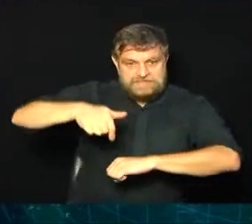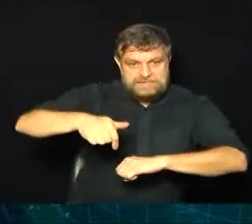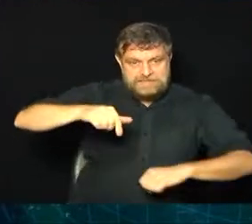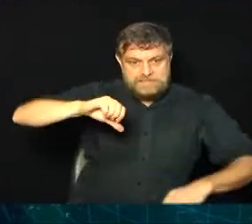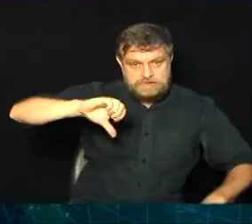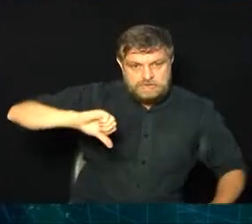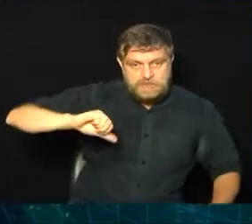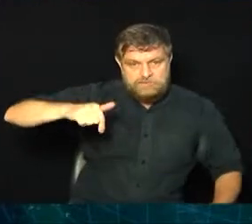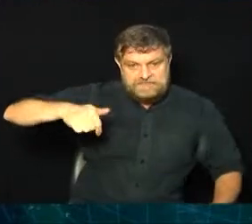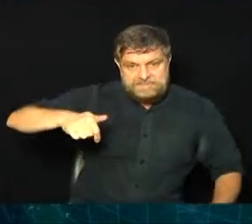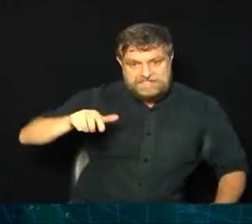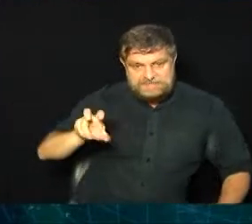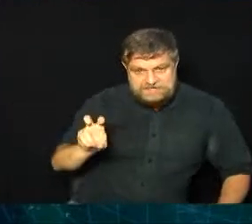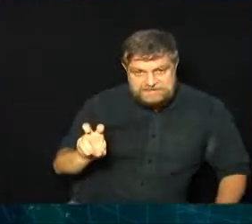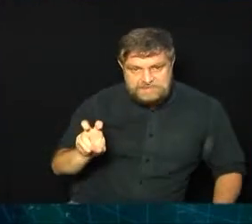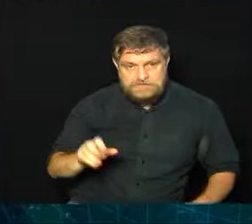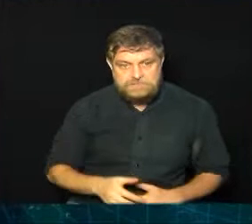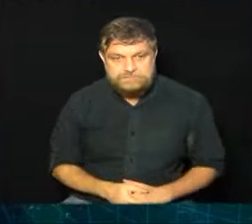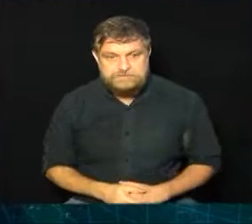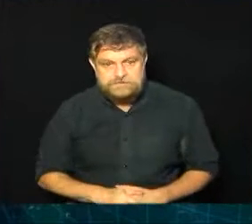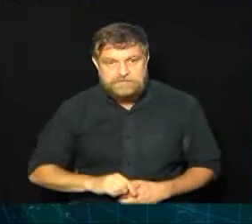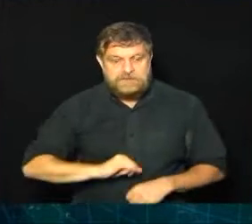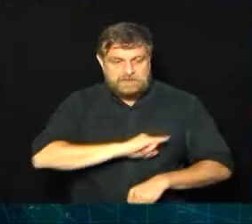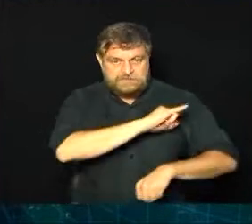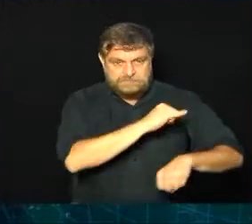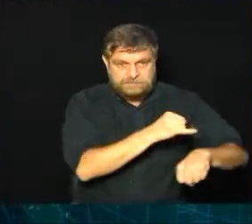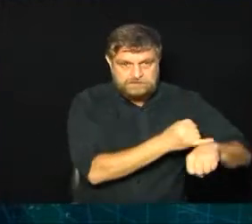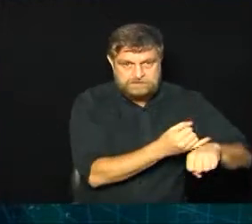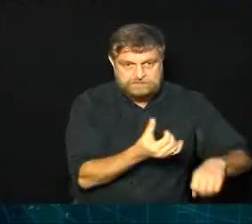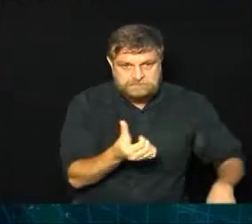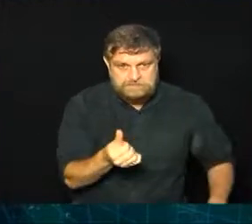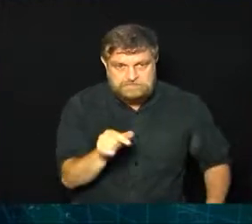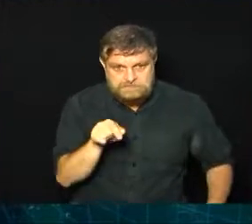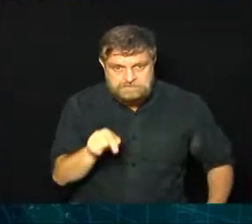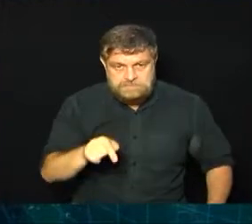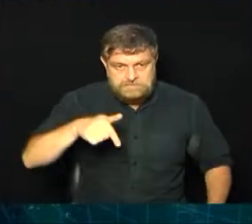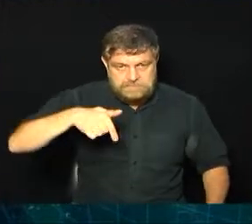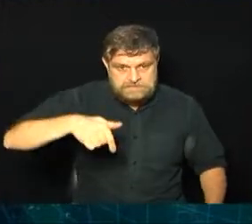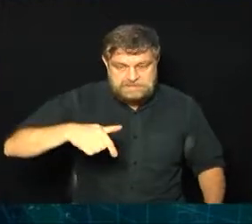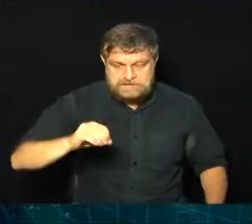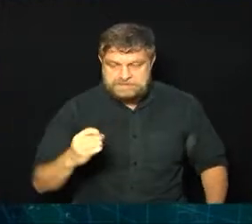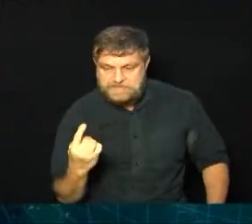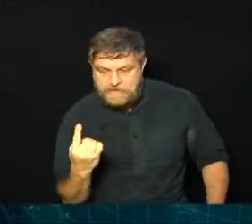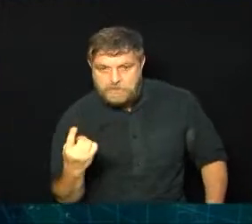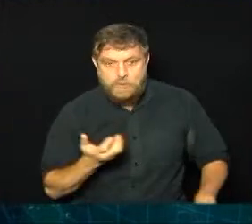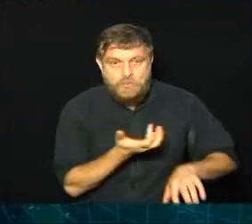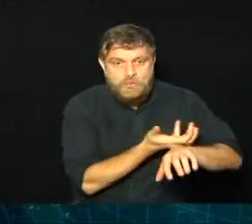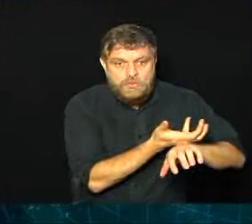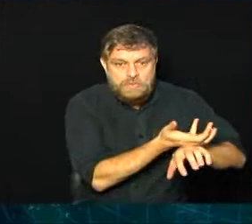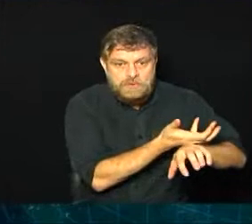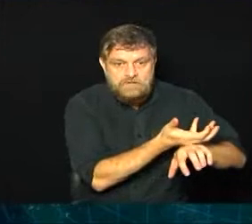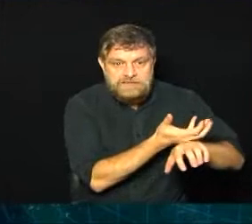7.975, Jaguariúna, 6.701, Nova Odessa, 6